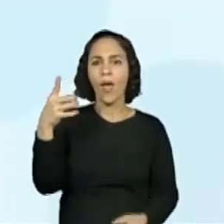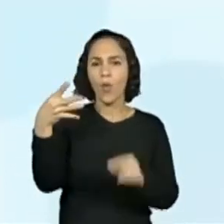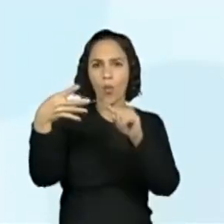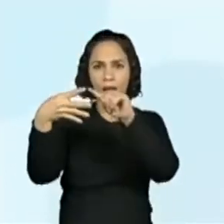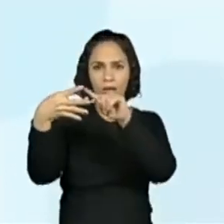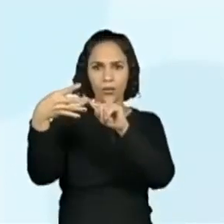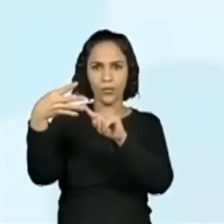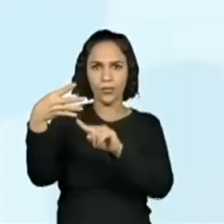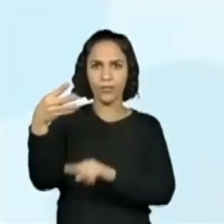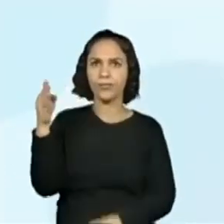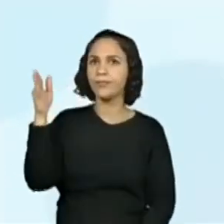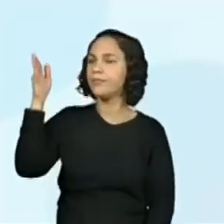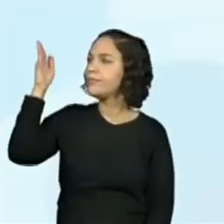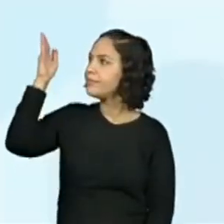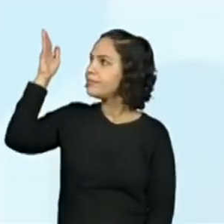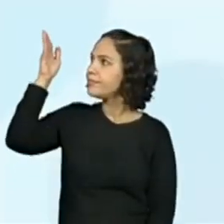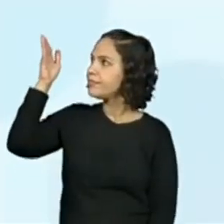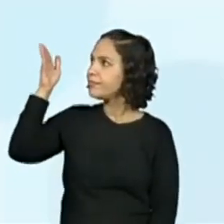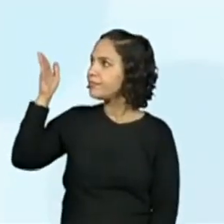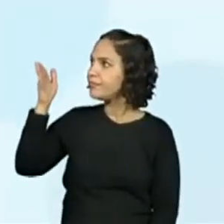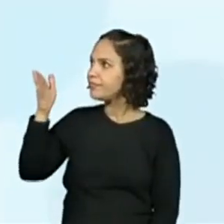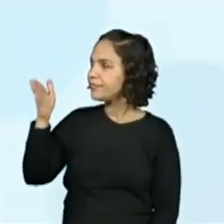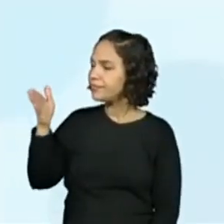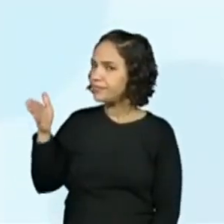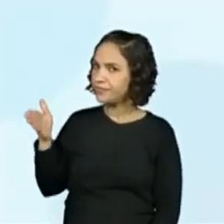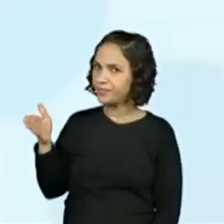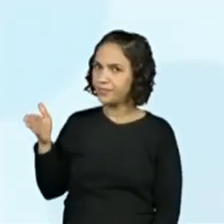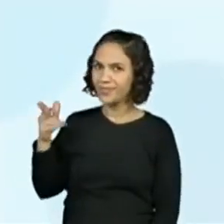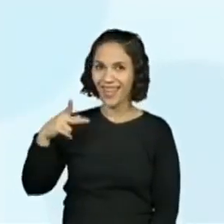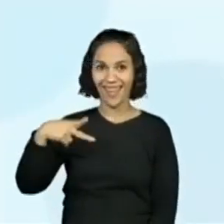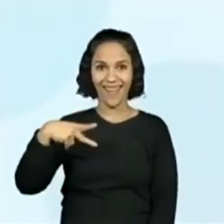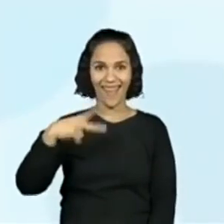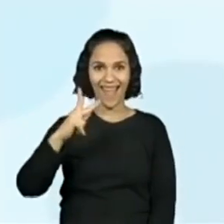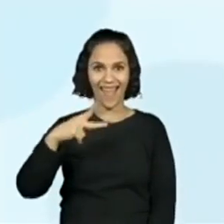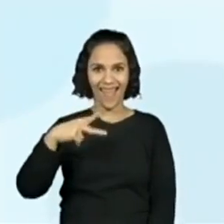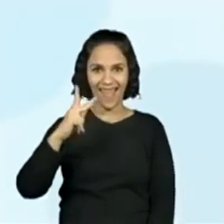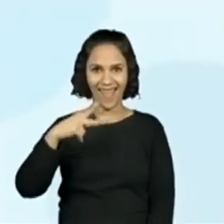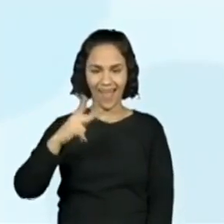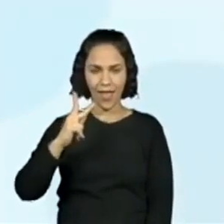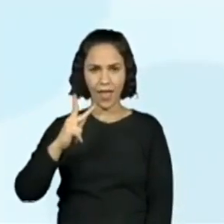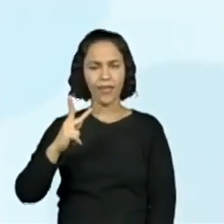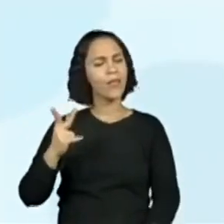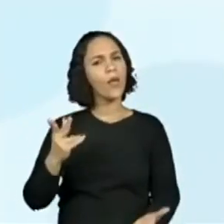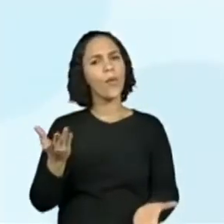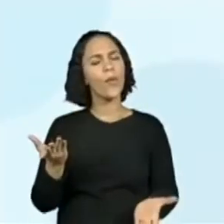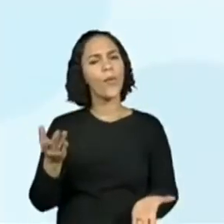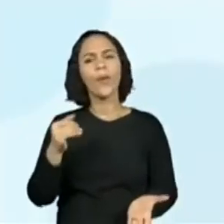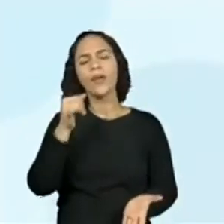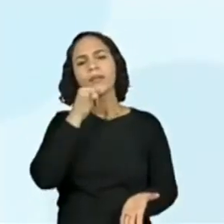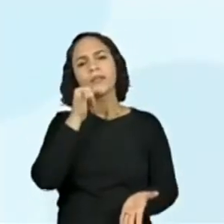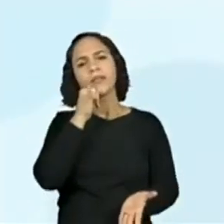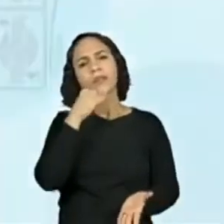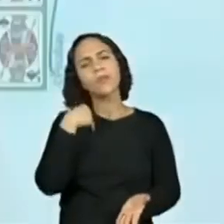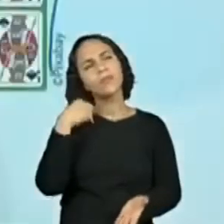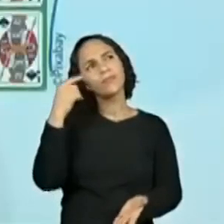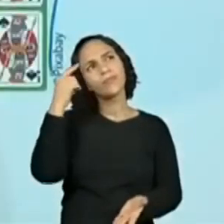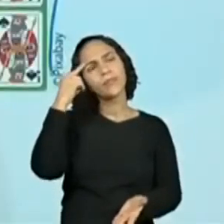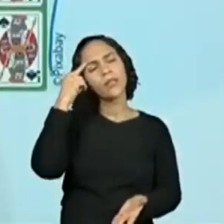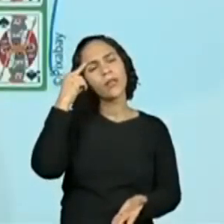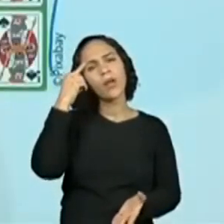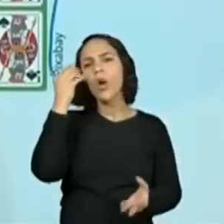Certo? Esses são os reis. Então, vamos lá. Qual é a probabilidade de sair um rei? A gente tem que pensar o seguinte.